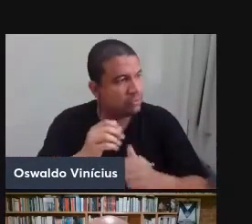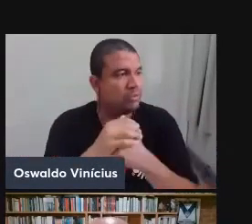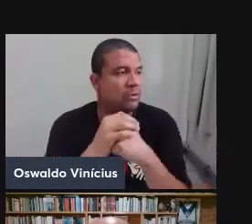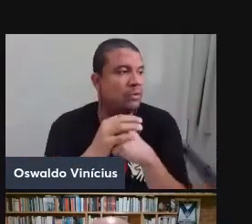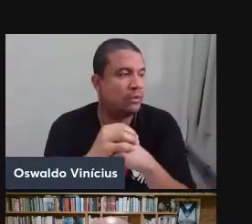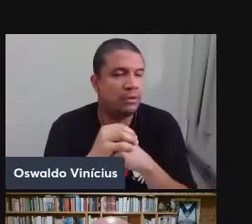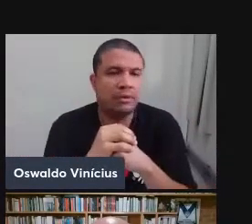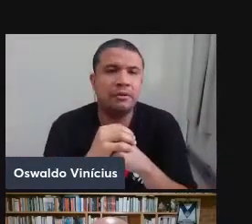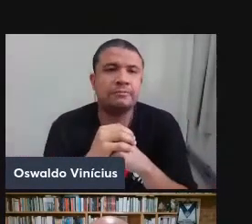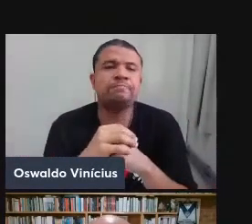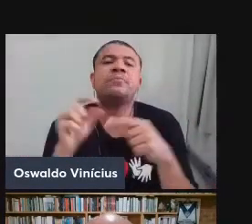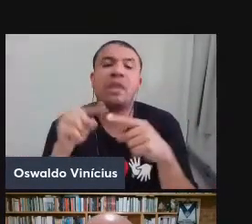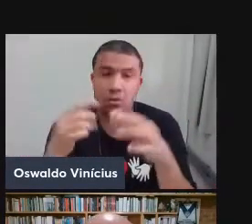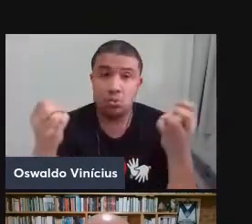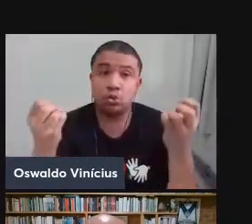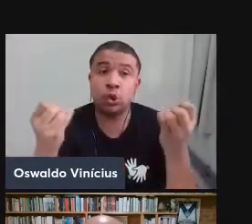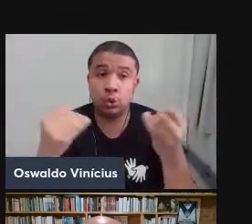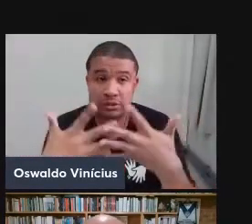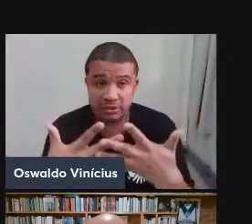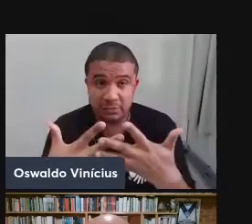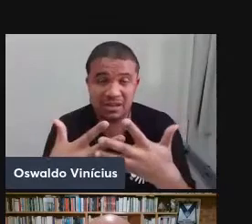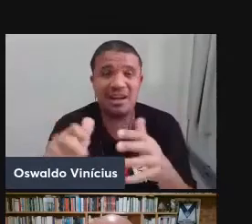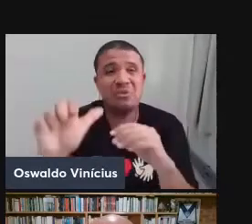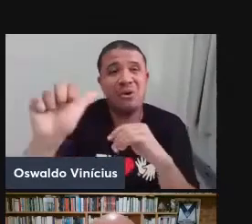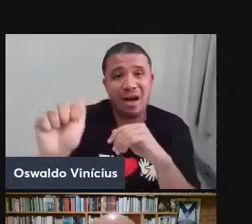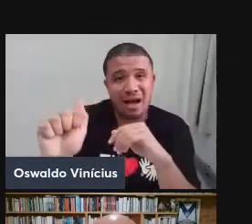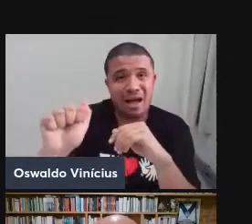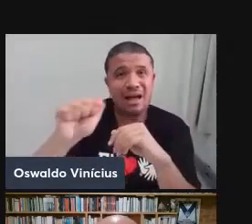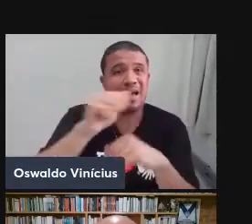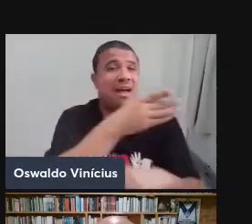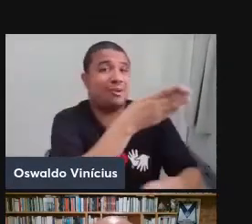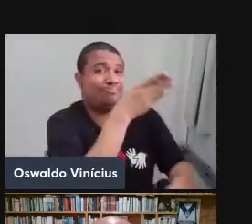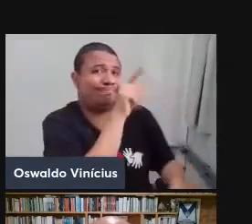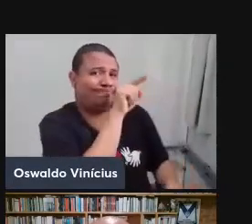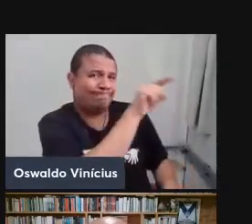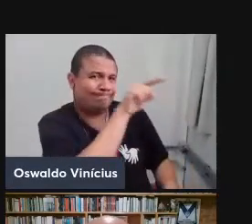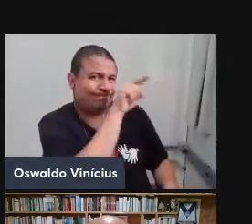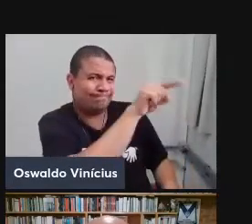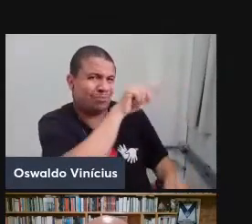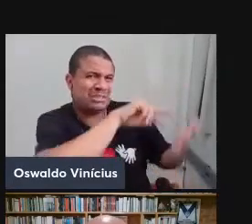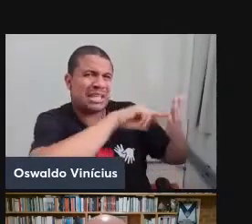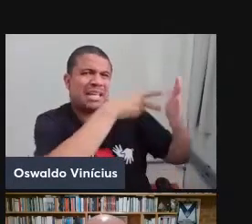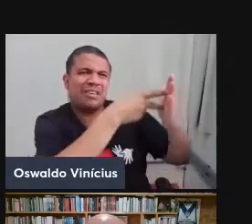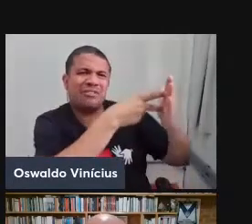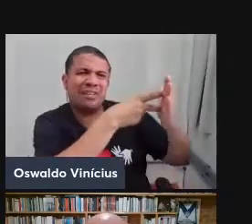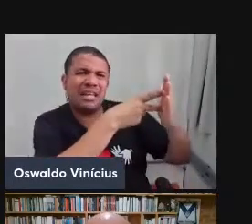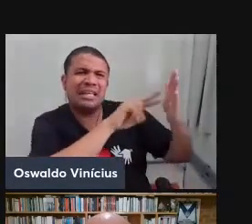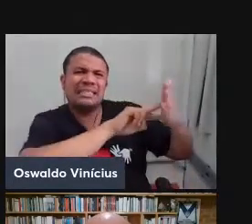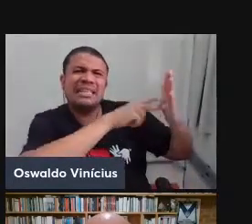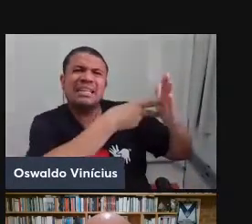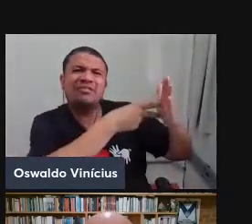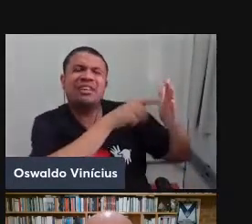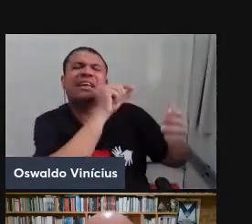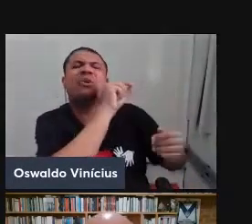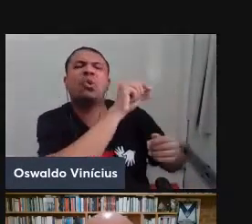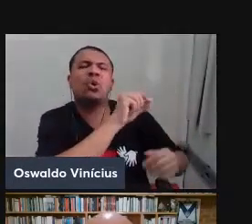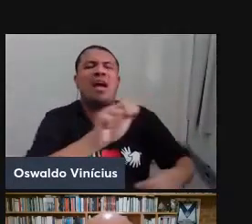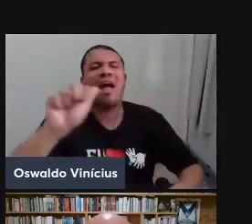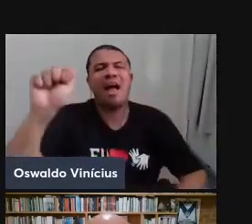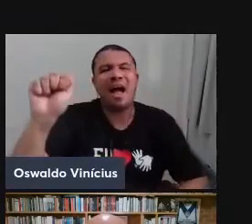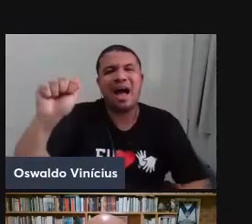O que eu estou chamando aqui de anarquismo, anarquia, ou, no sentido verbal, do